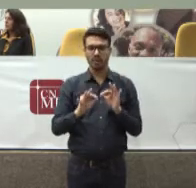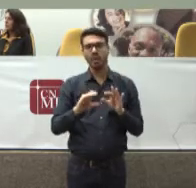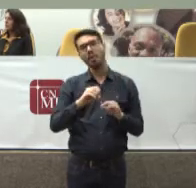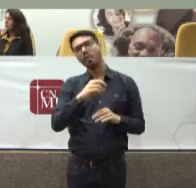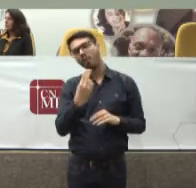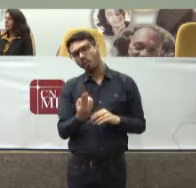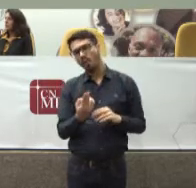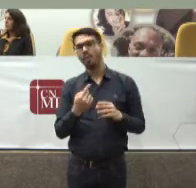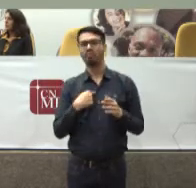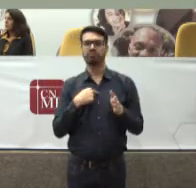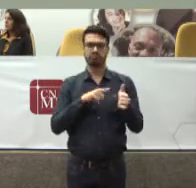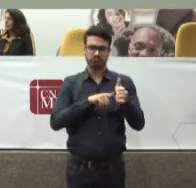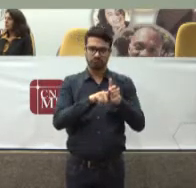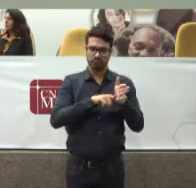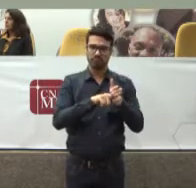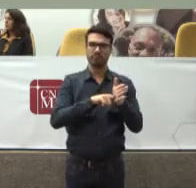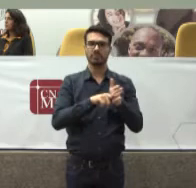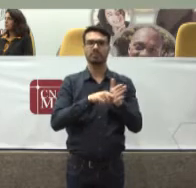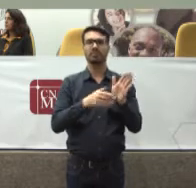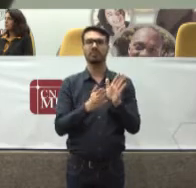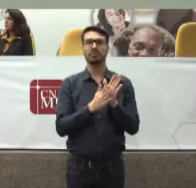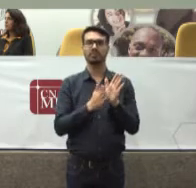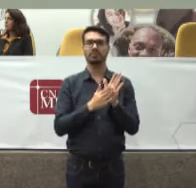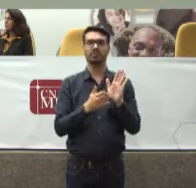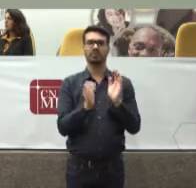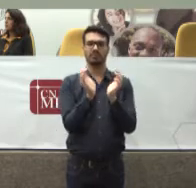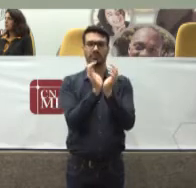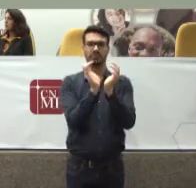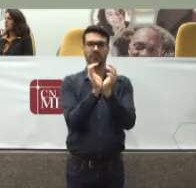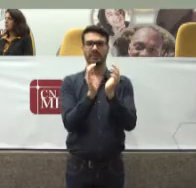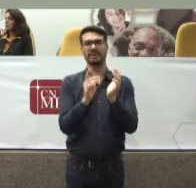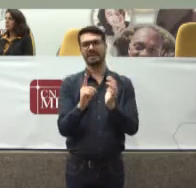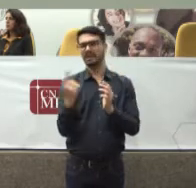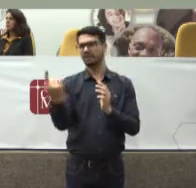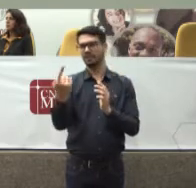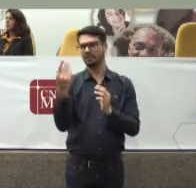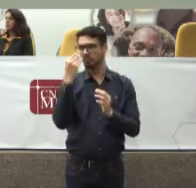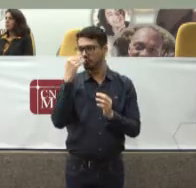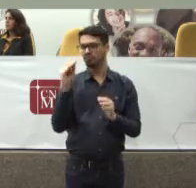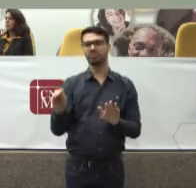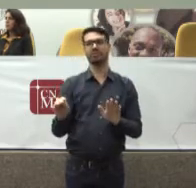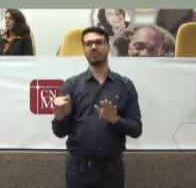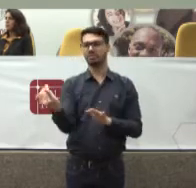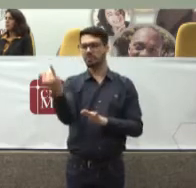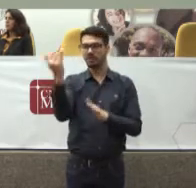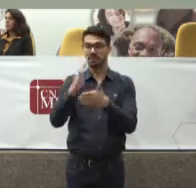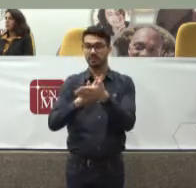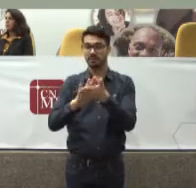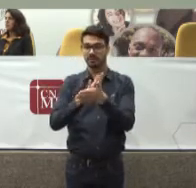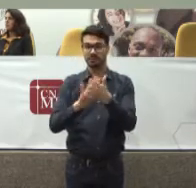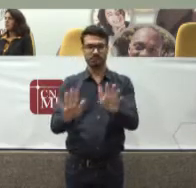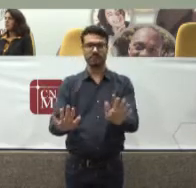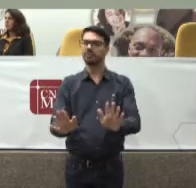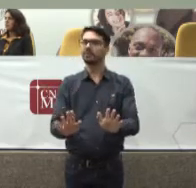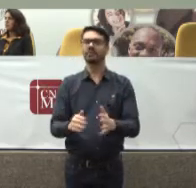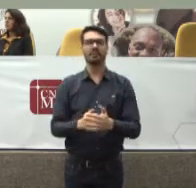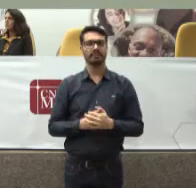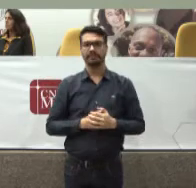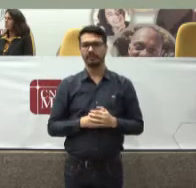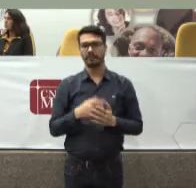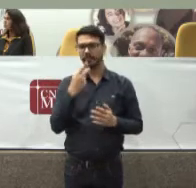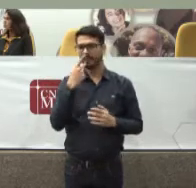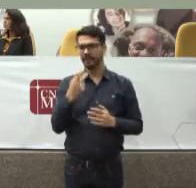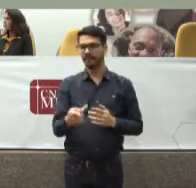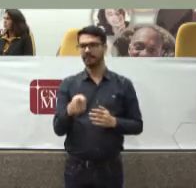meio De ações Coletivas Não que a ação Individual Não seja importante Até porque Se falasse eu